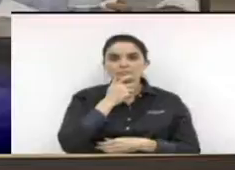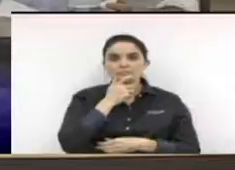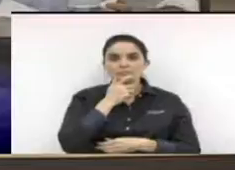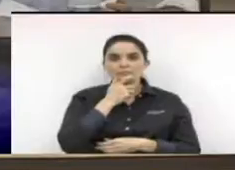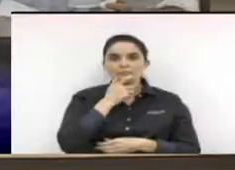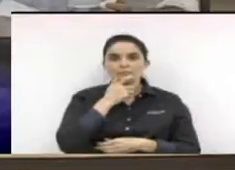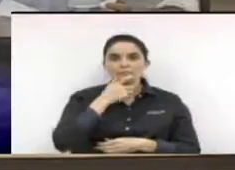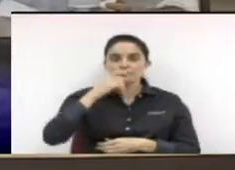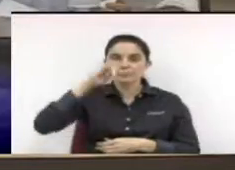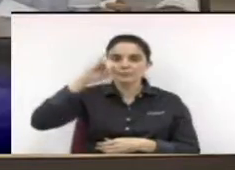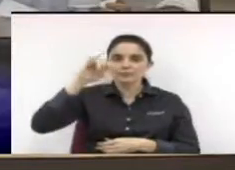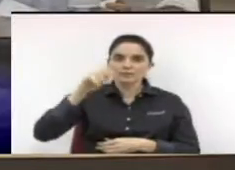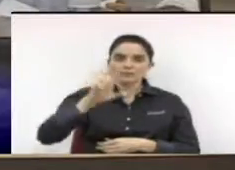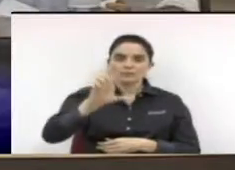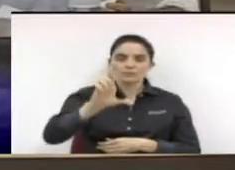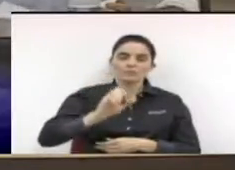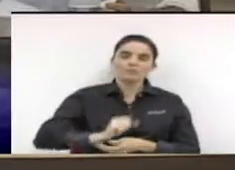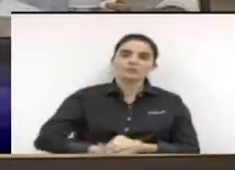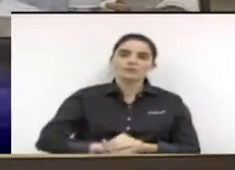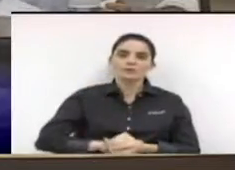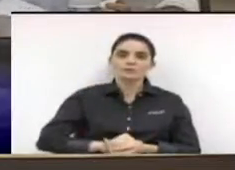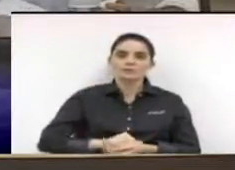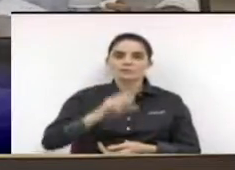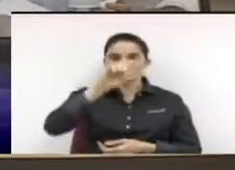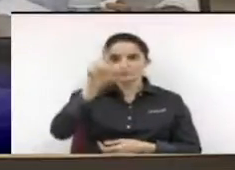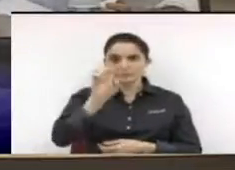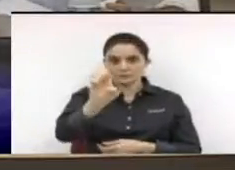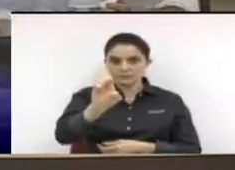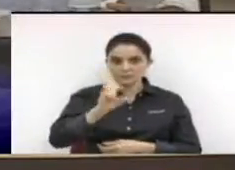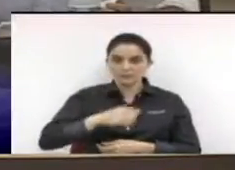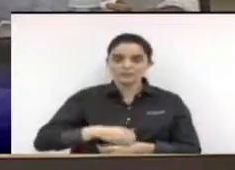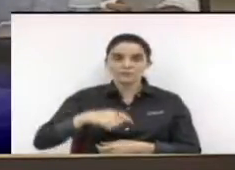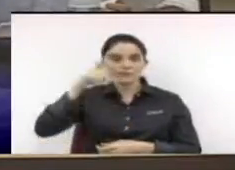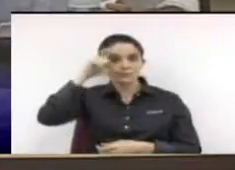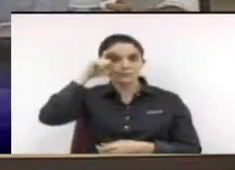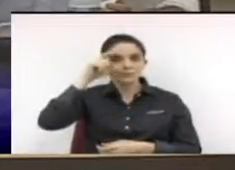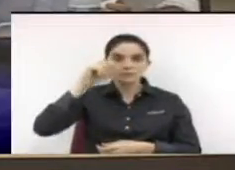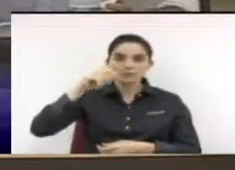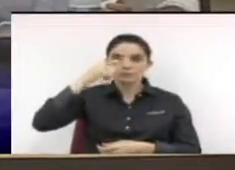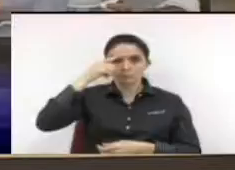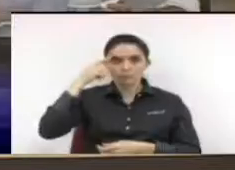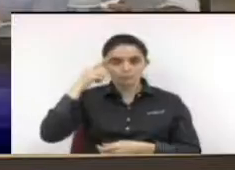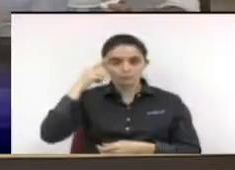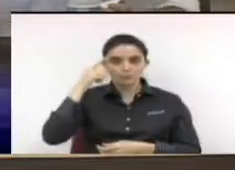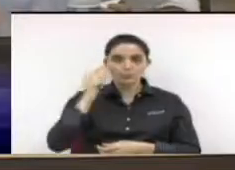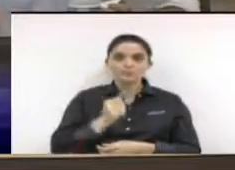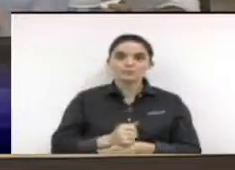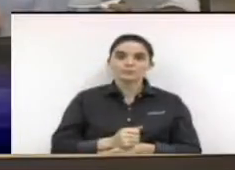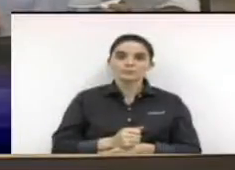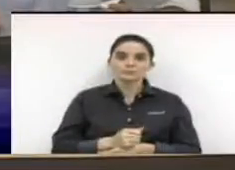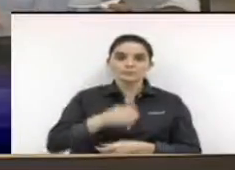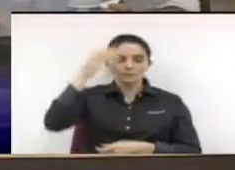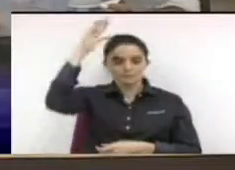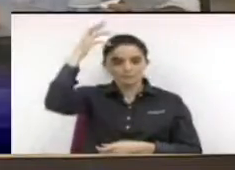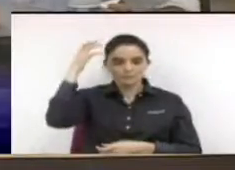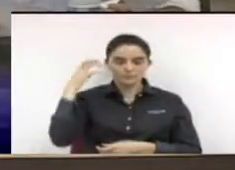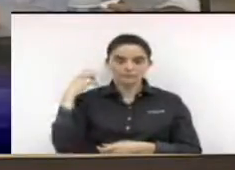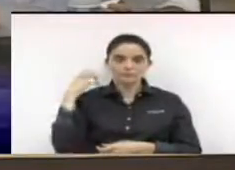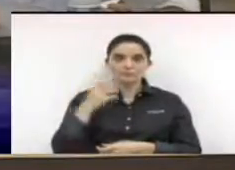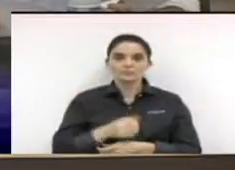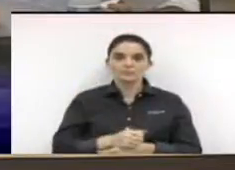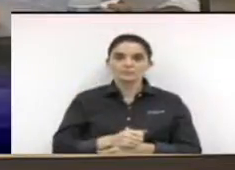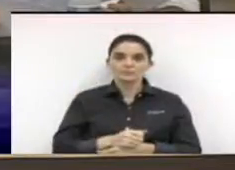monteiro jorge de freitas josé couto josé eduardo josé farei design josé roberto bernardo júlio doutor júlio lucineis